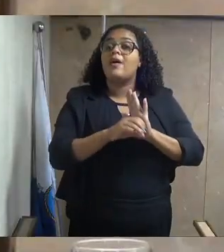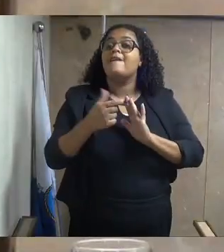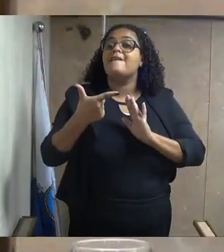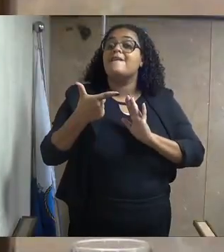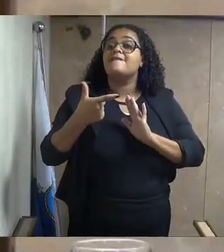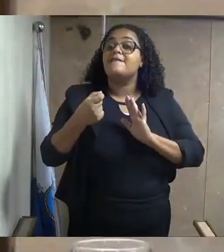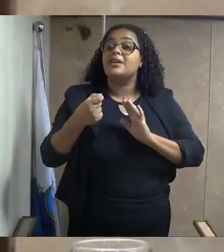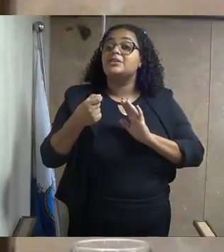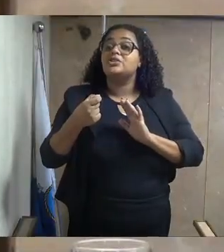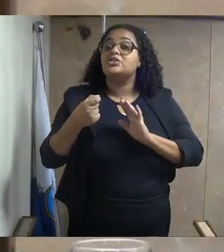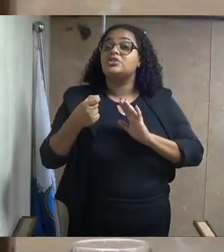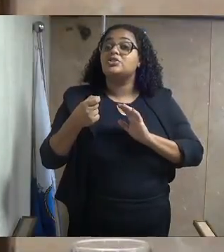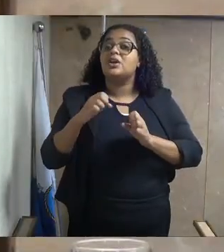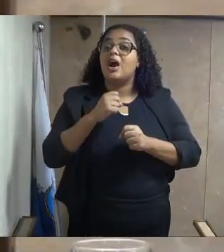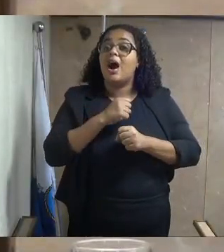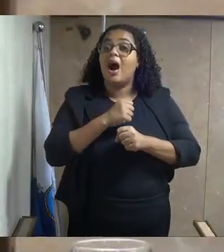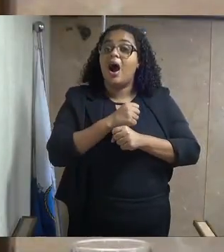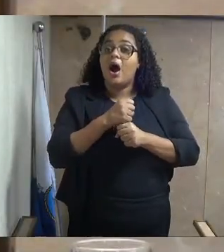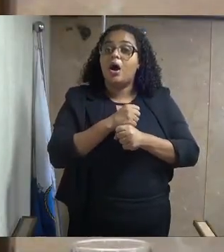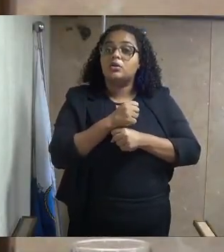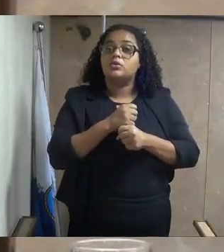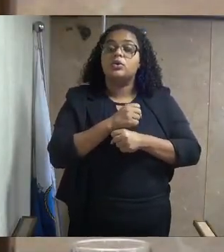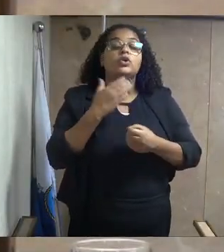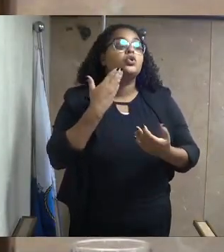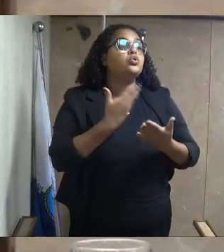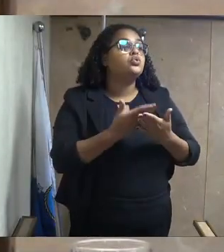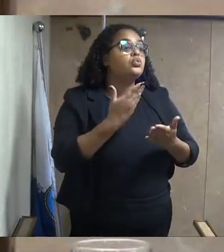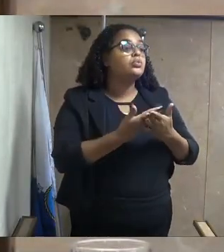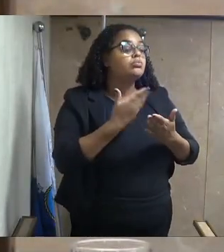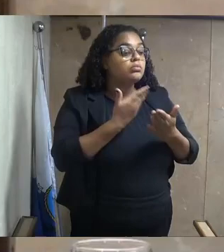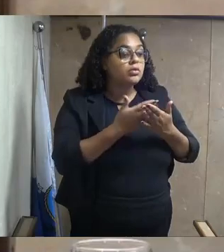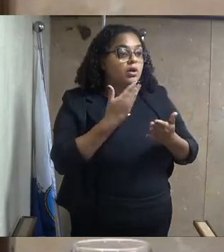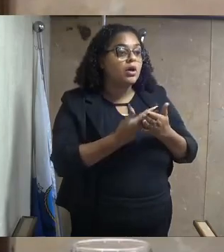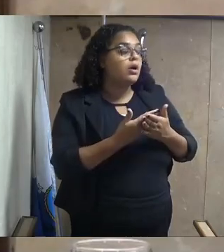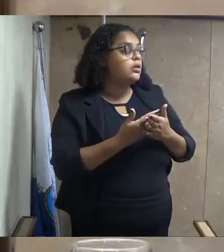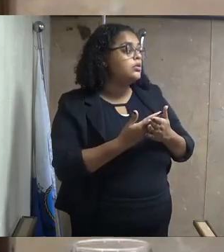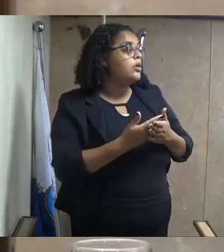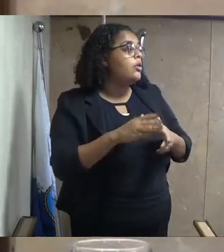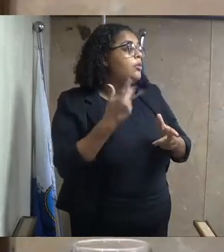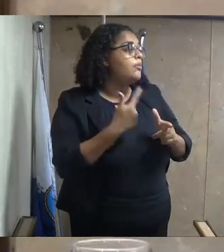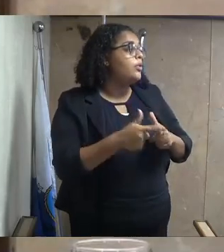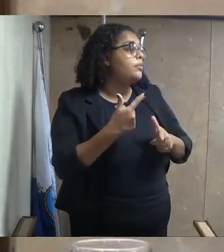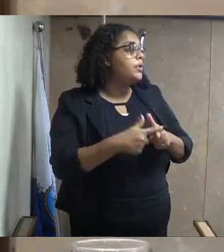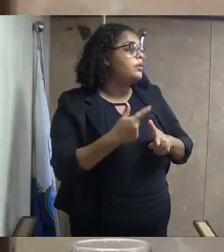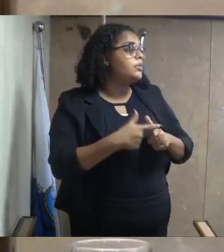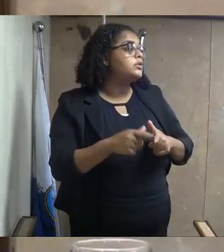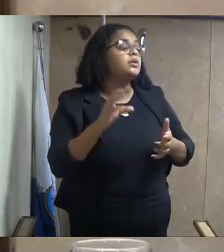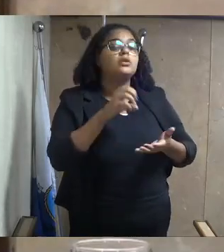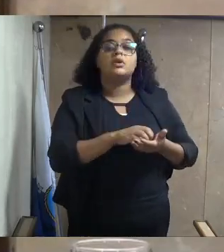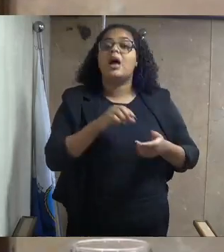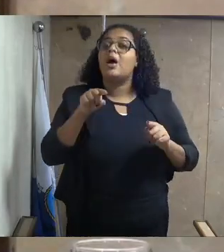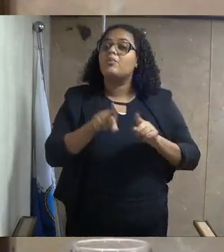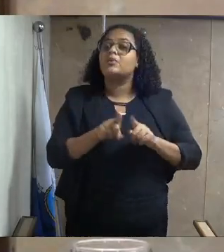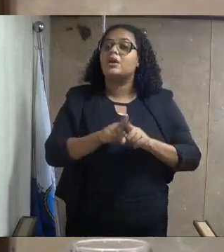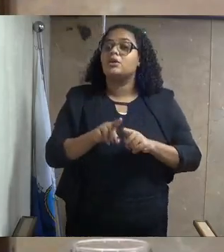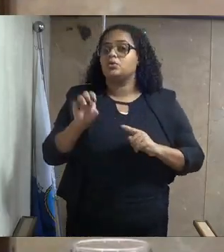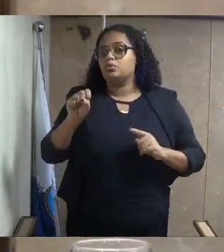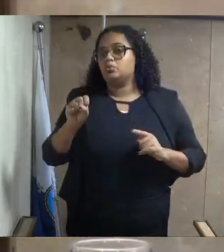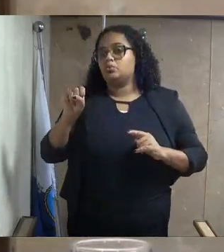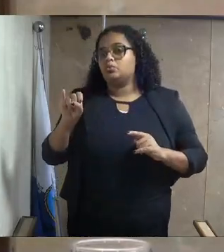20 anos no setor estudando os problemas do setor e o problema nosso hoje é de sustentabilidade.